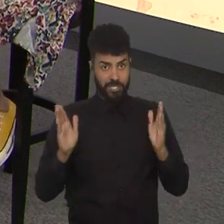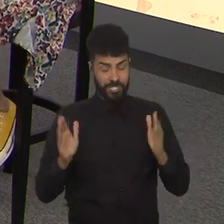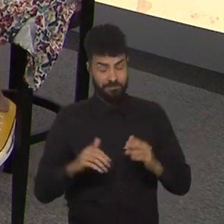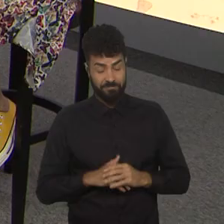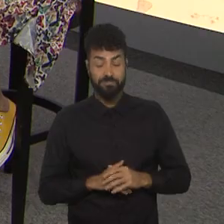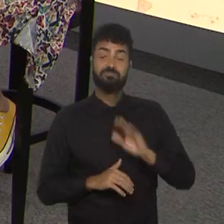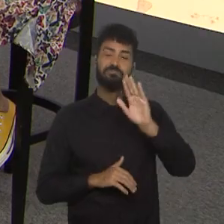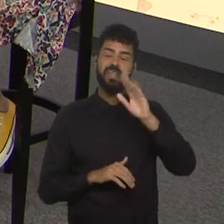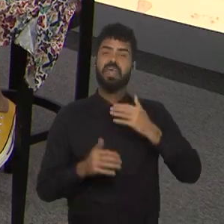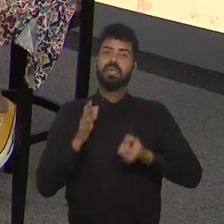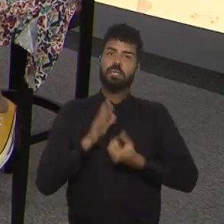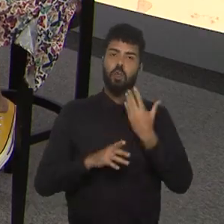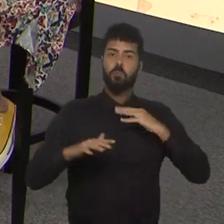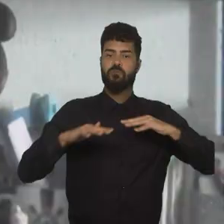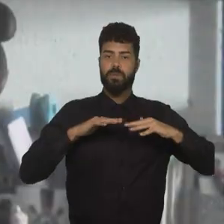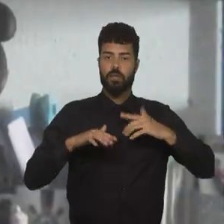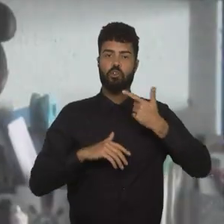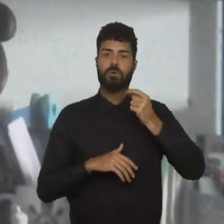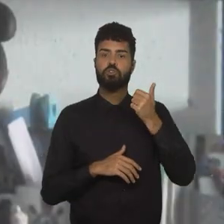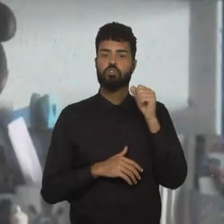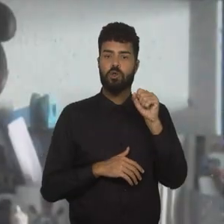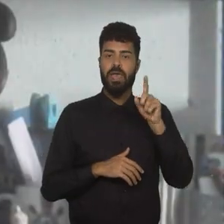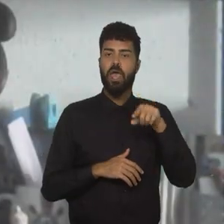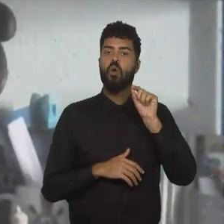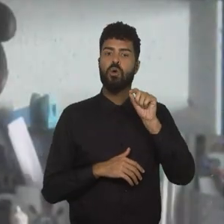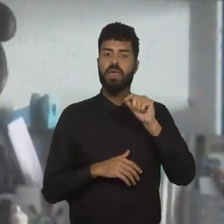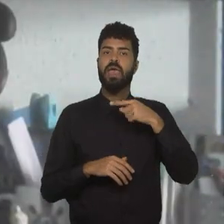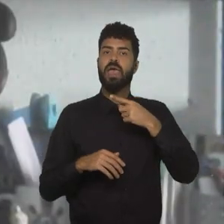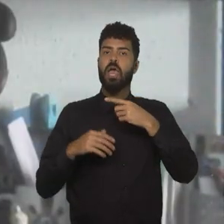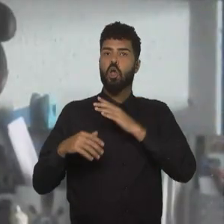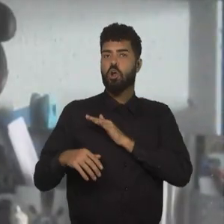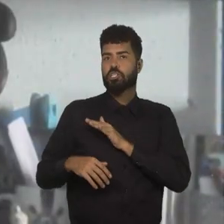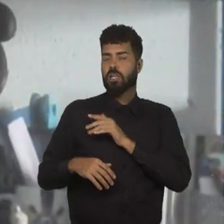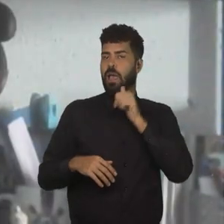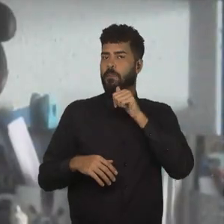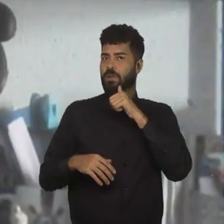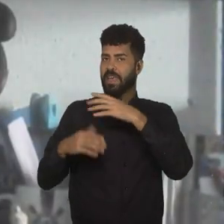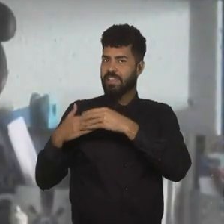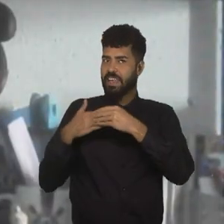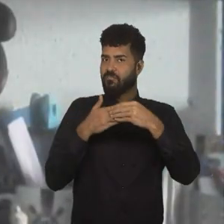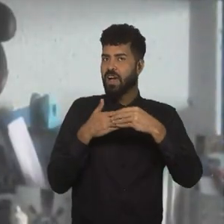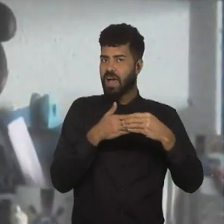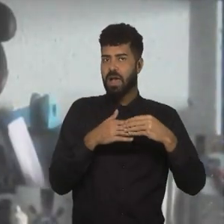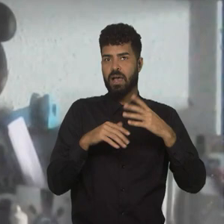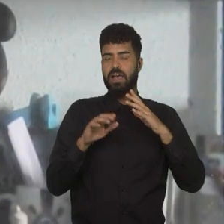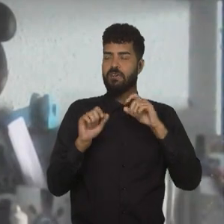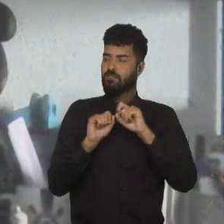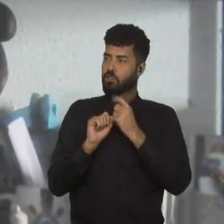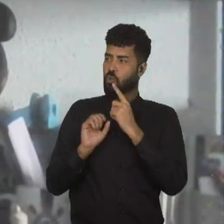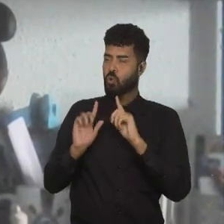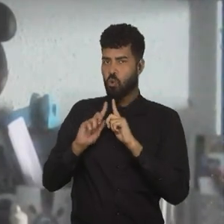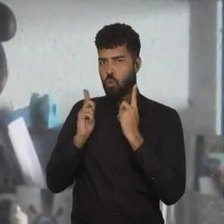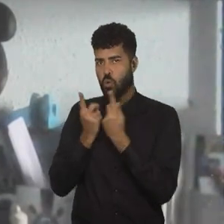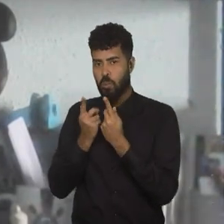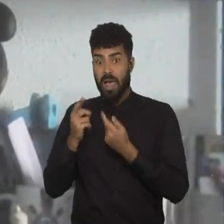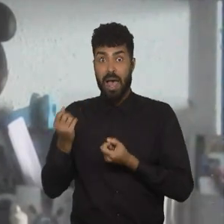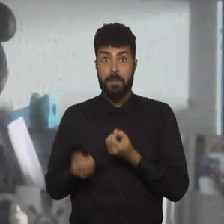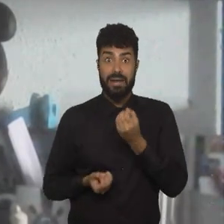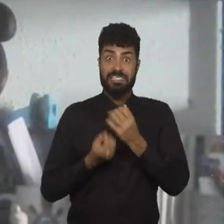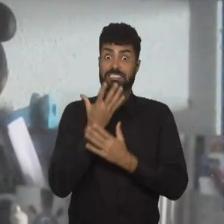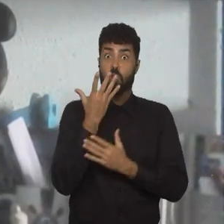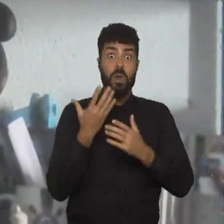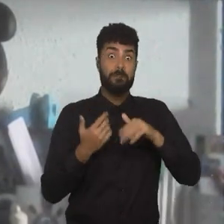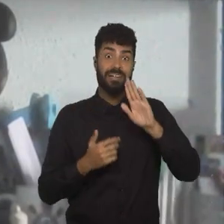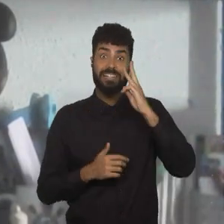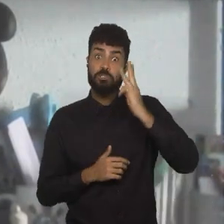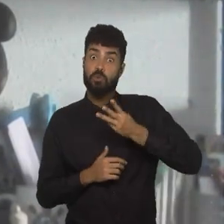A gente criou um movimento, em 2018, para levar mulheres corinthianas, é o Malve Negras, a gente fez um grupinho, e aí apareceu mais de 3 mil meninas,